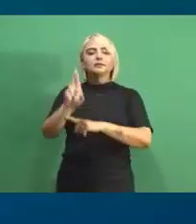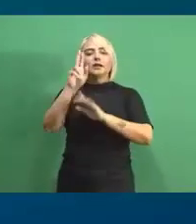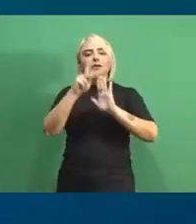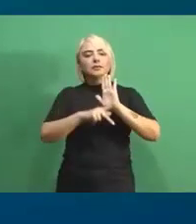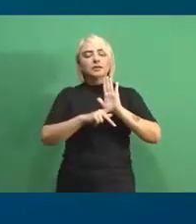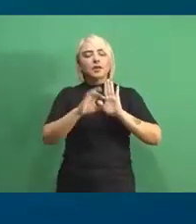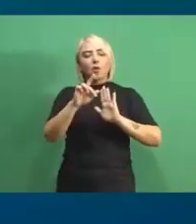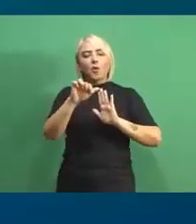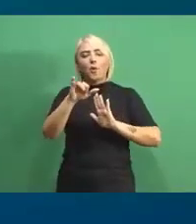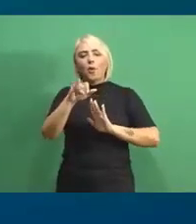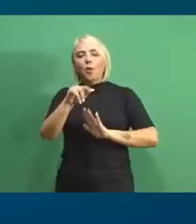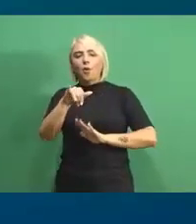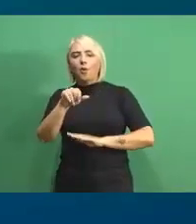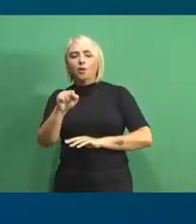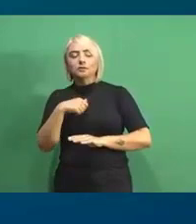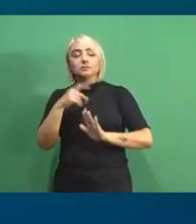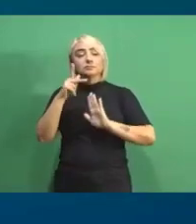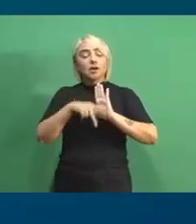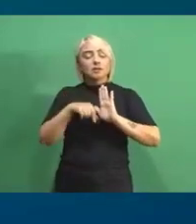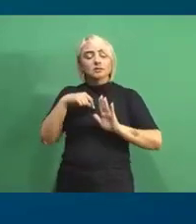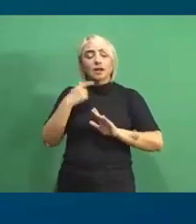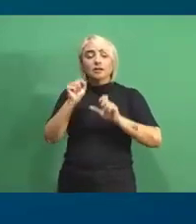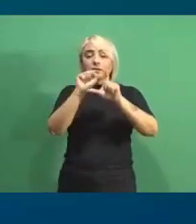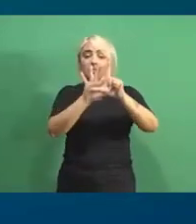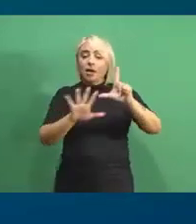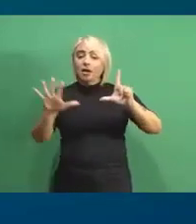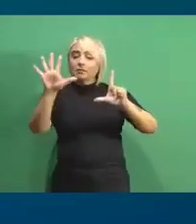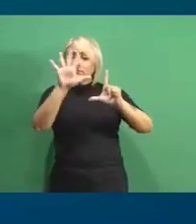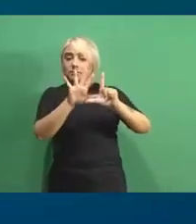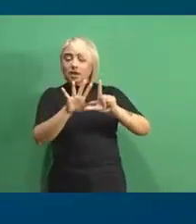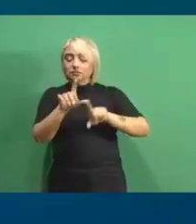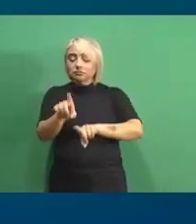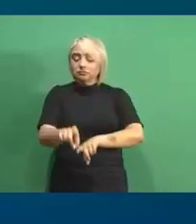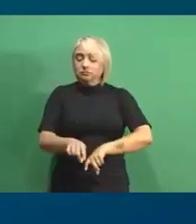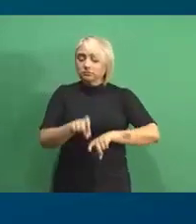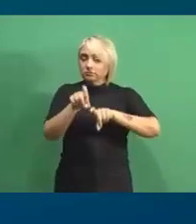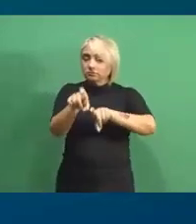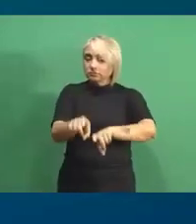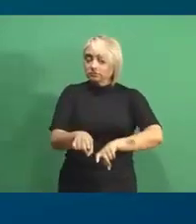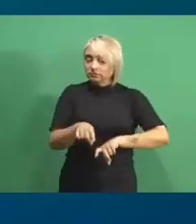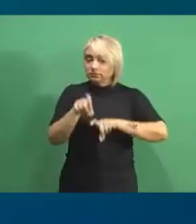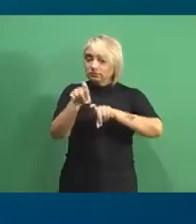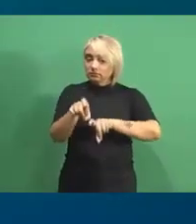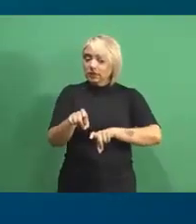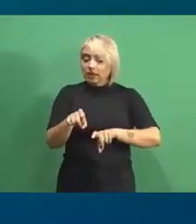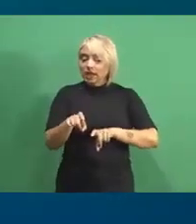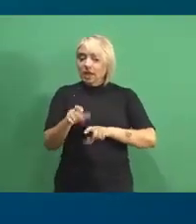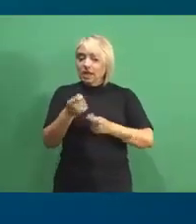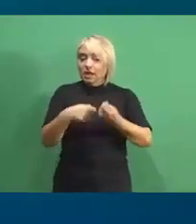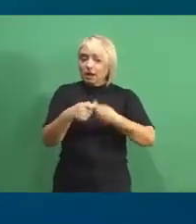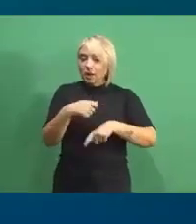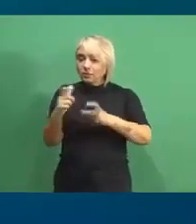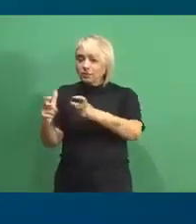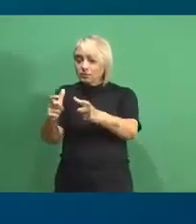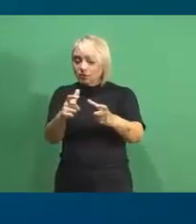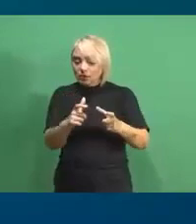projeto Colonus. O projeto Colonus é uma plataforma digital para produtores rurais e negócios locais.